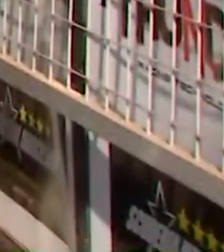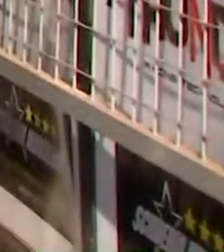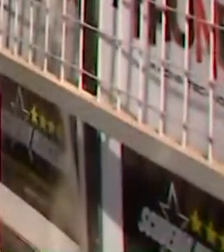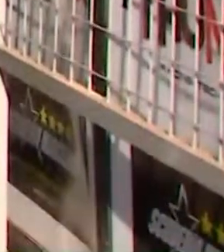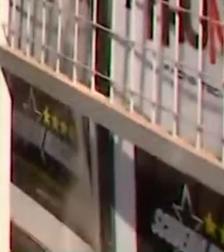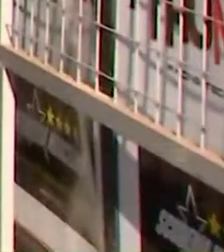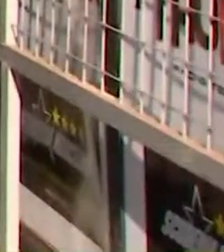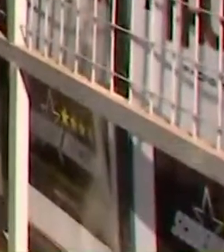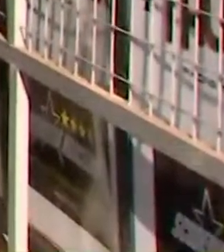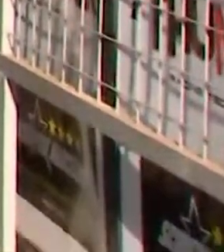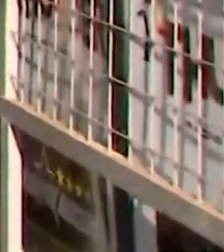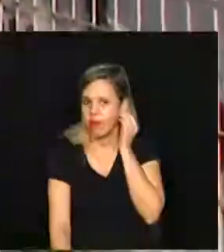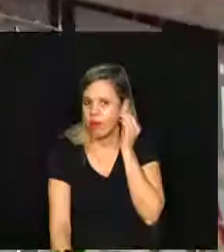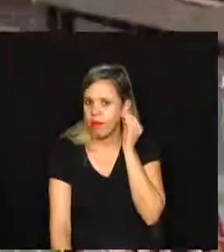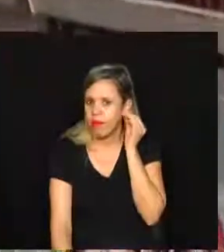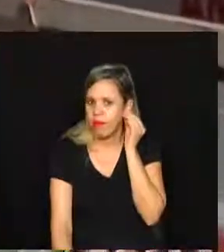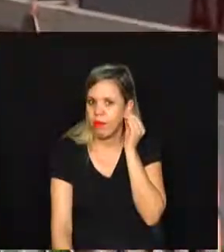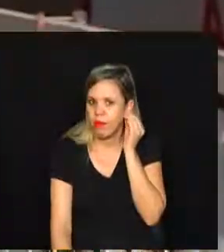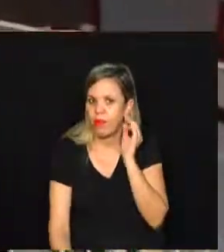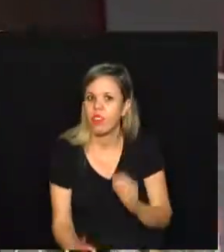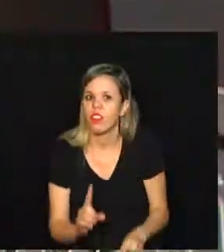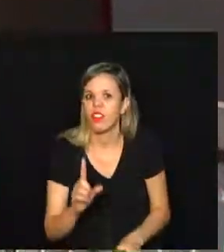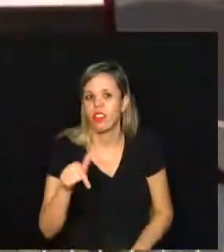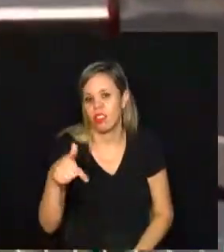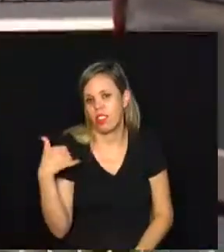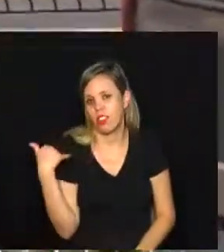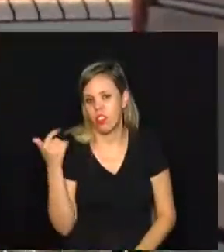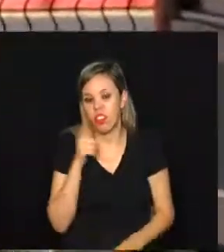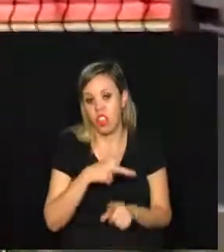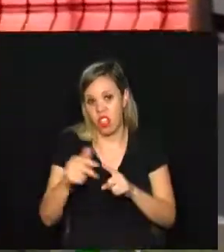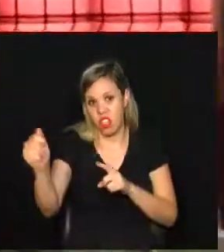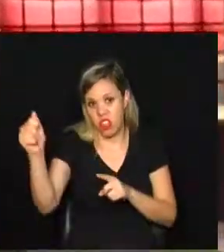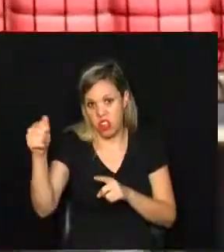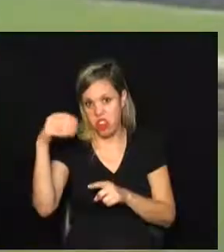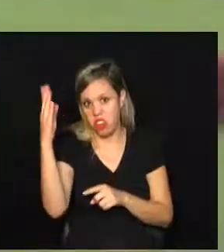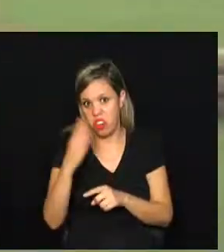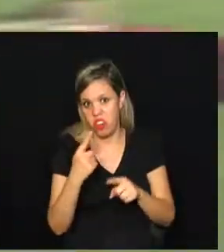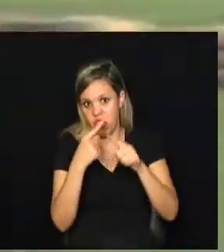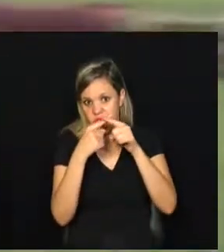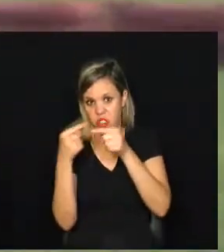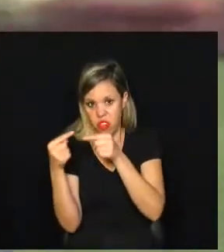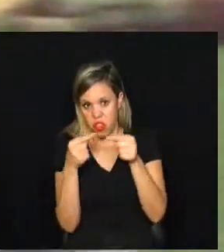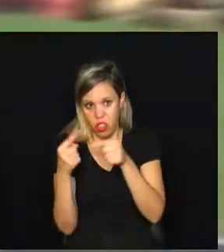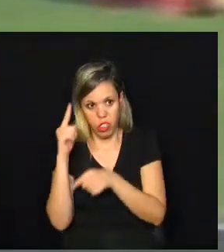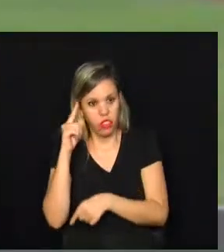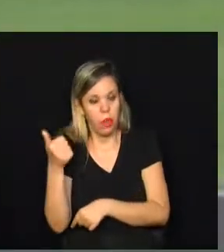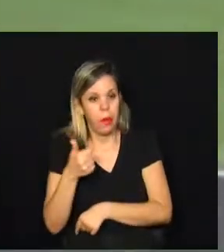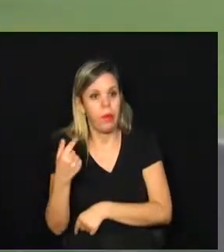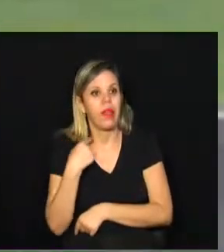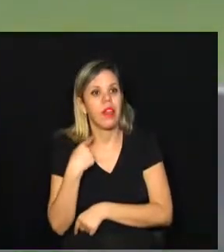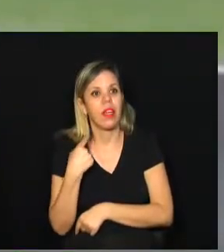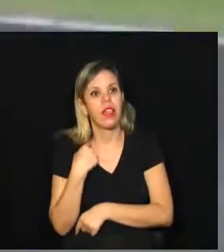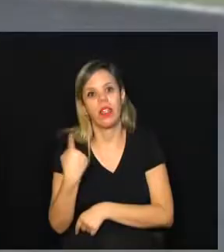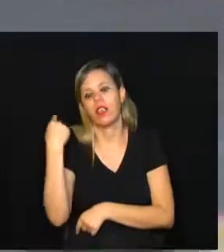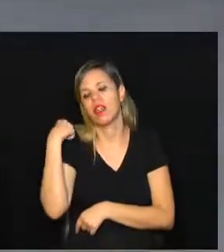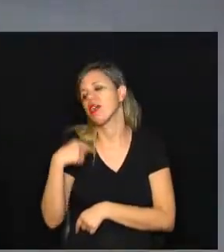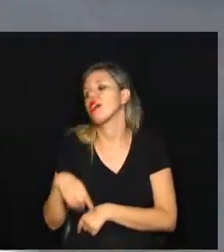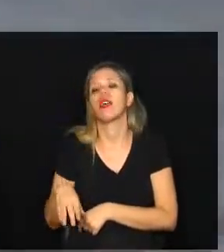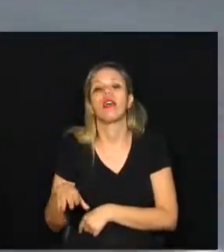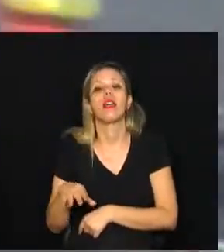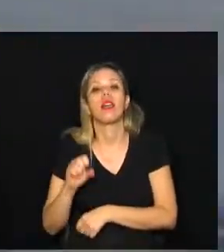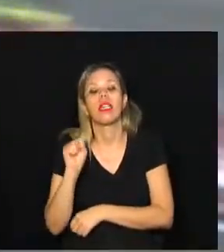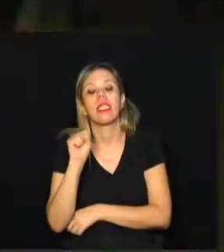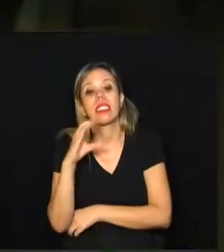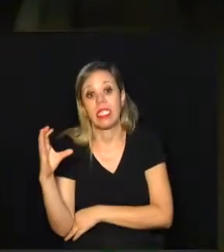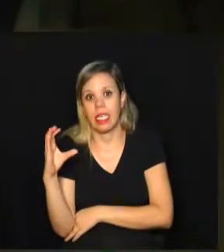piloto campineiro ganhou o GP Brasil F4 de kart, disputado no dia 1º de maio em Blumenau, Santa